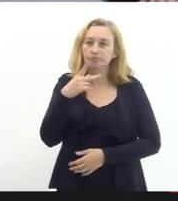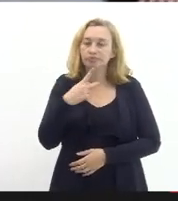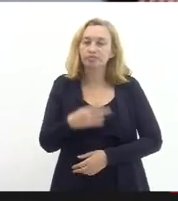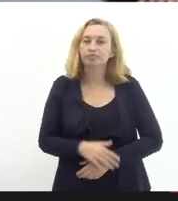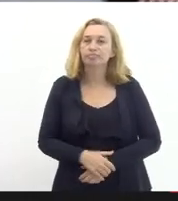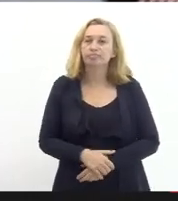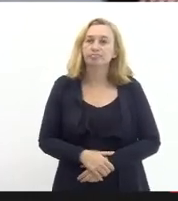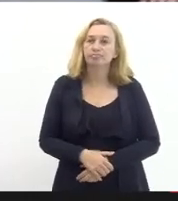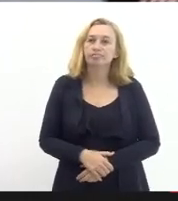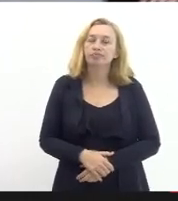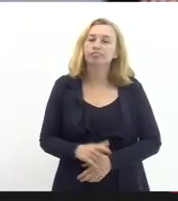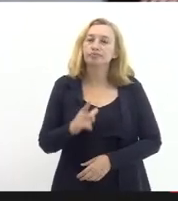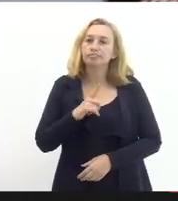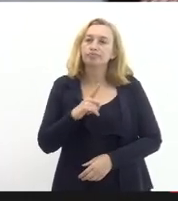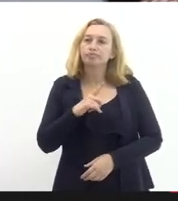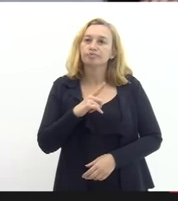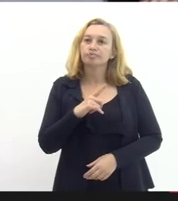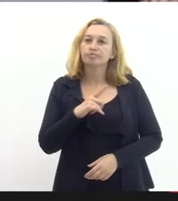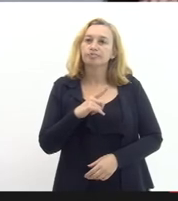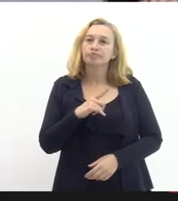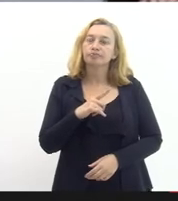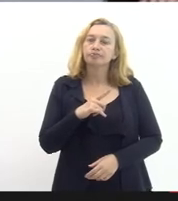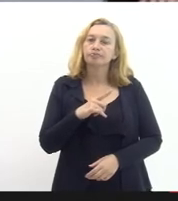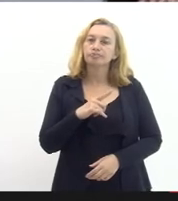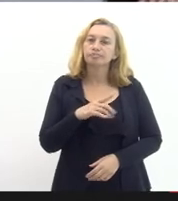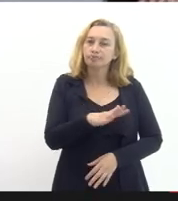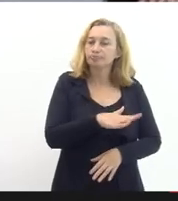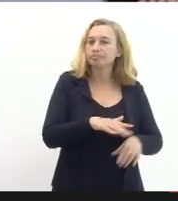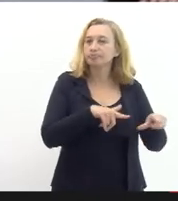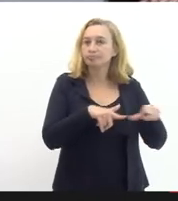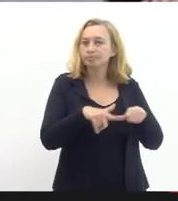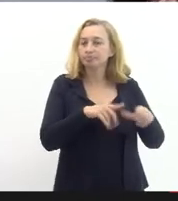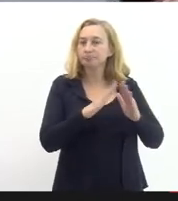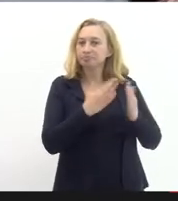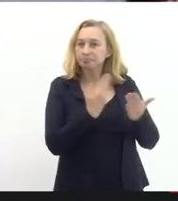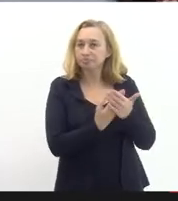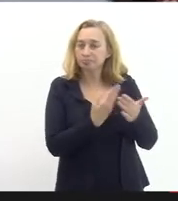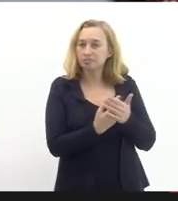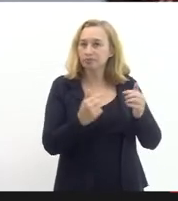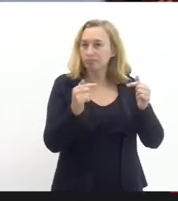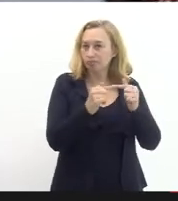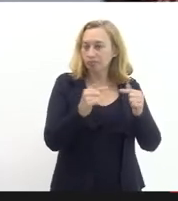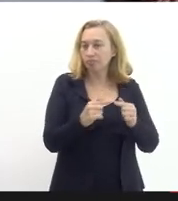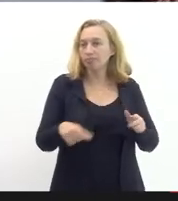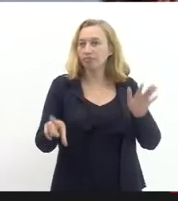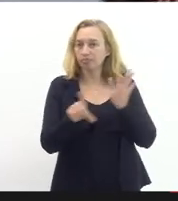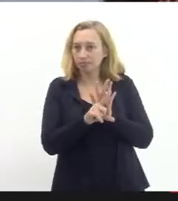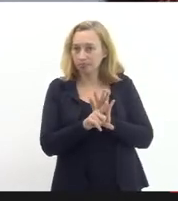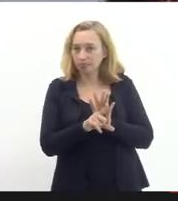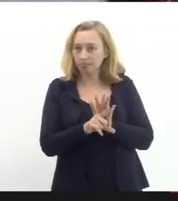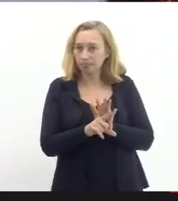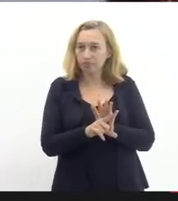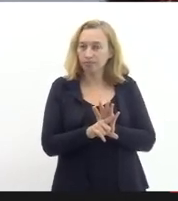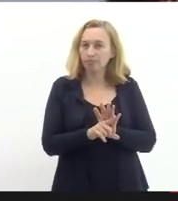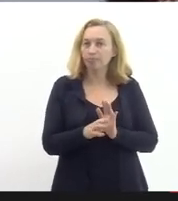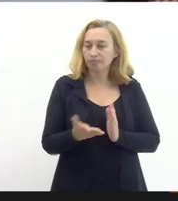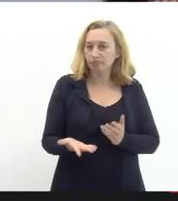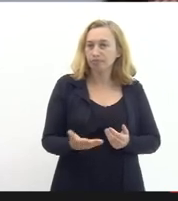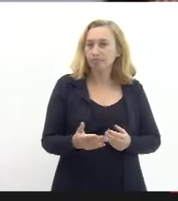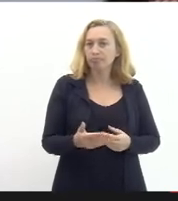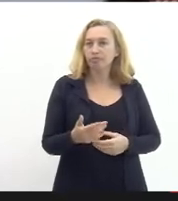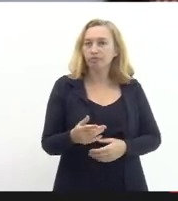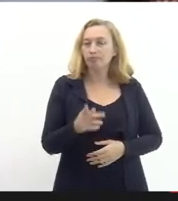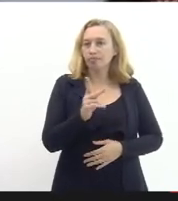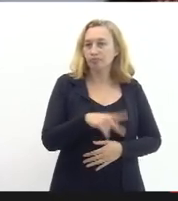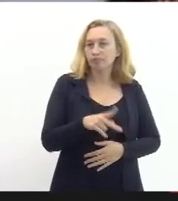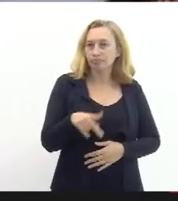nós temos funções nas escolas que de acordo com a lei de 16 fatores elas são privativas da carreira do magistério então à medida que